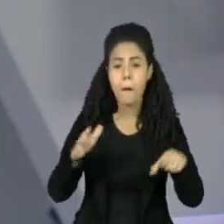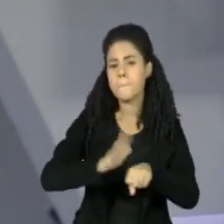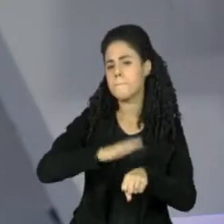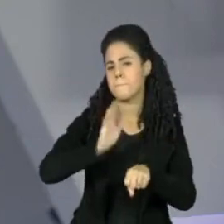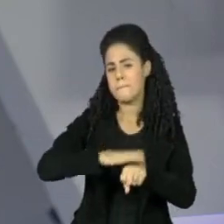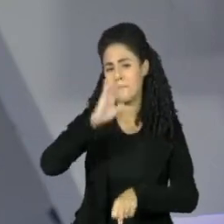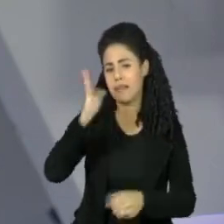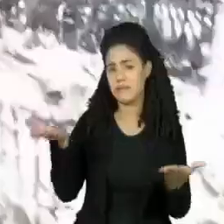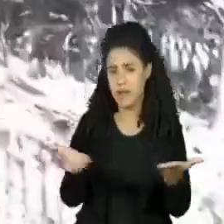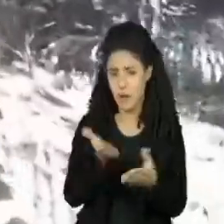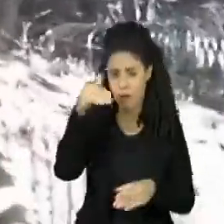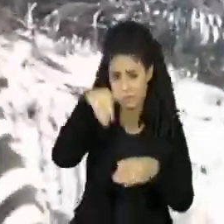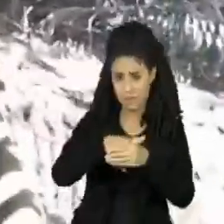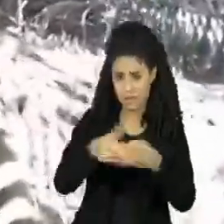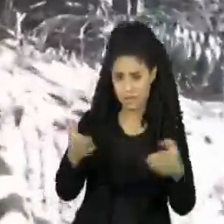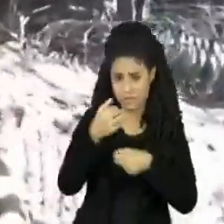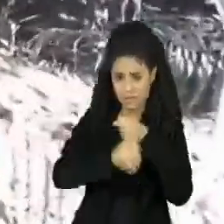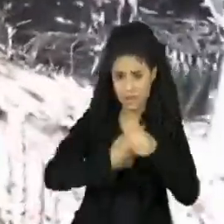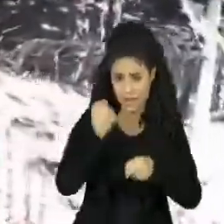eleitoral.